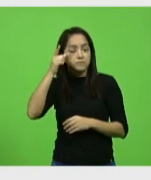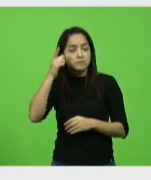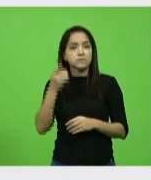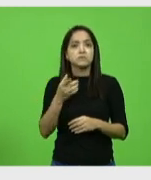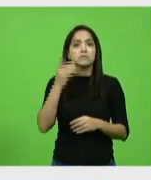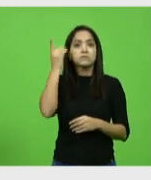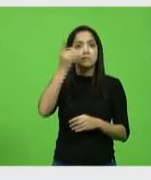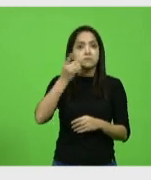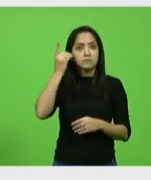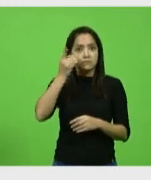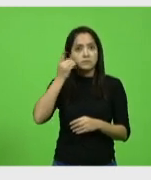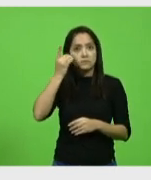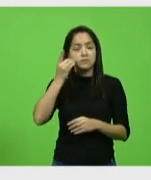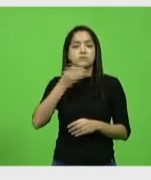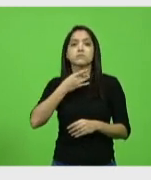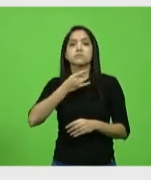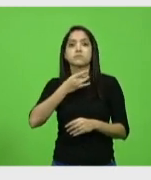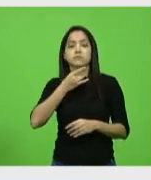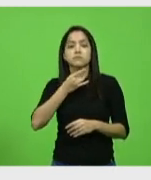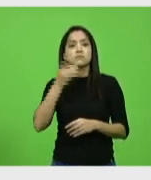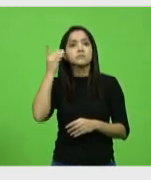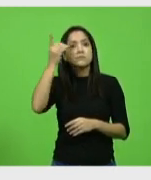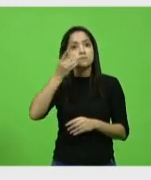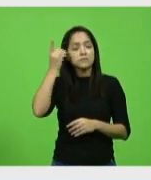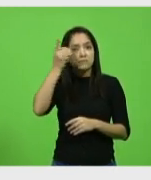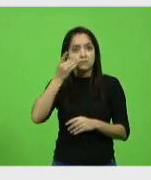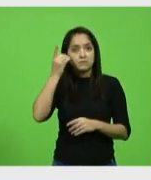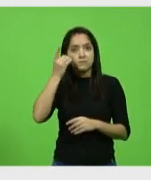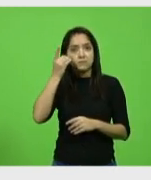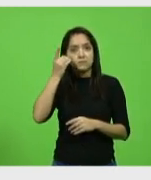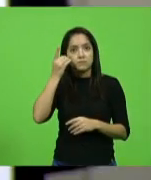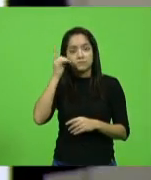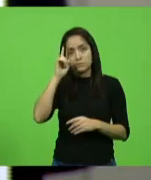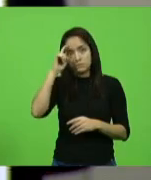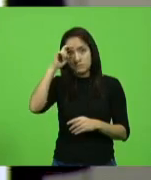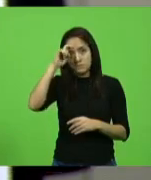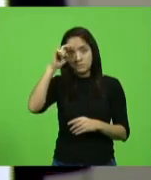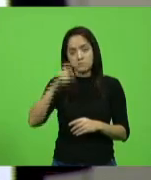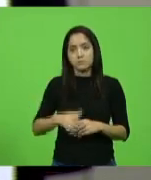no deputado Valdir Cobalquini e no deputado Marcos Vieira.